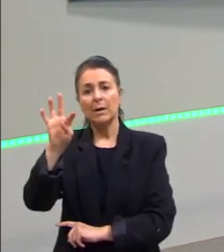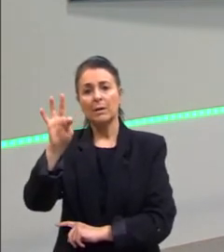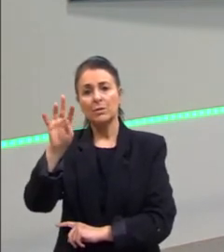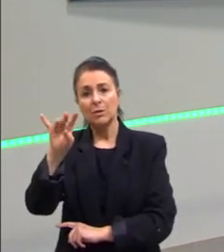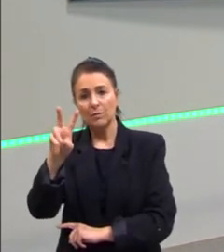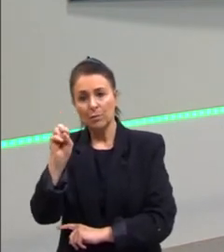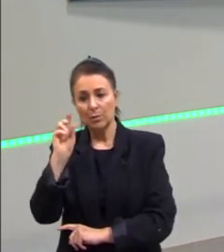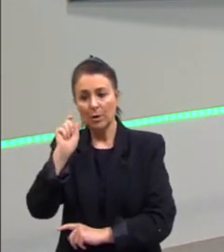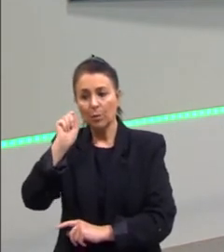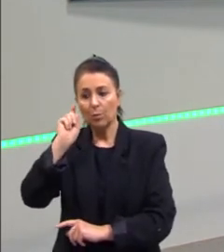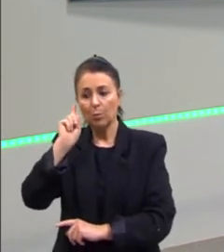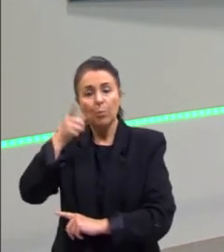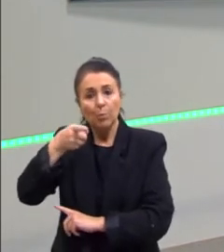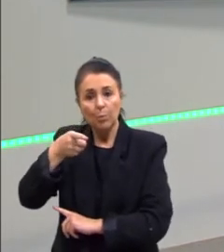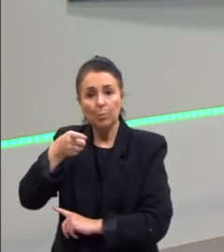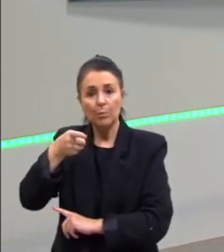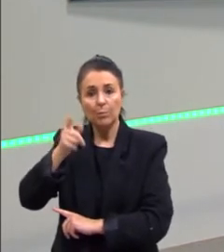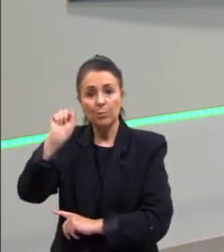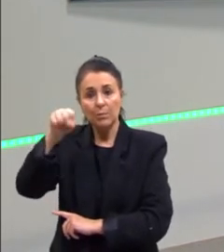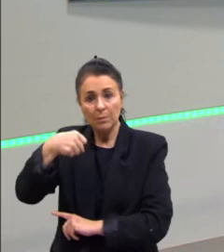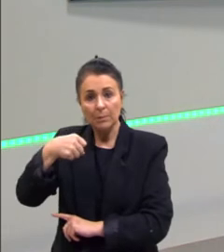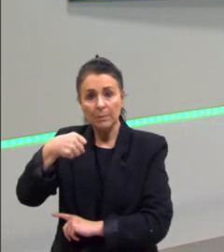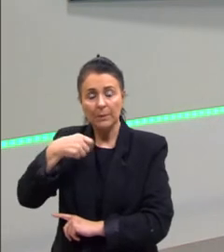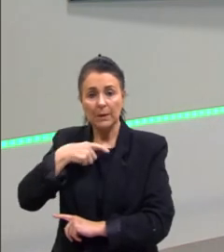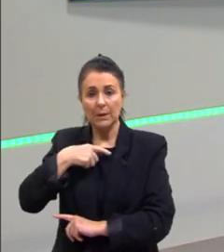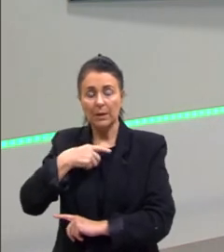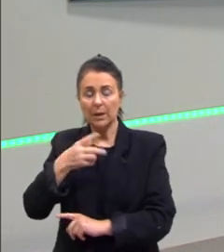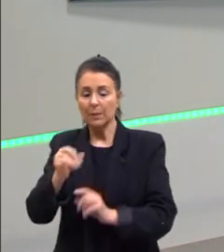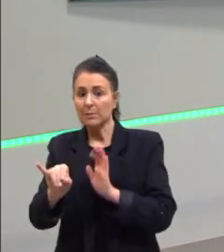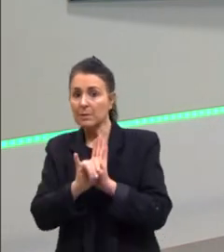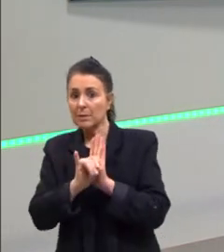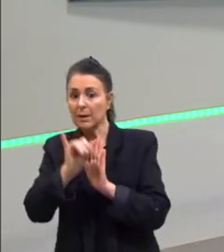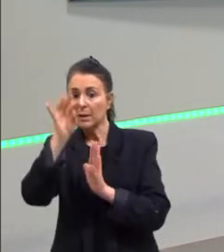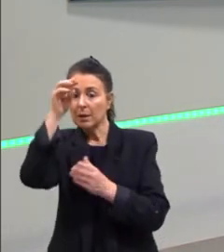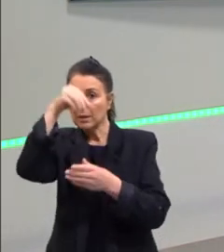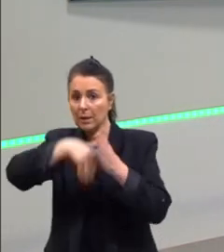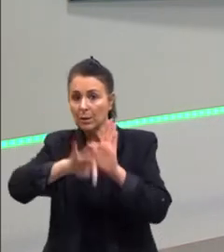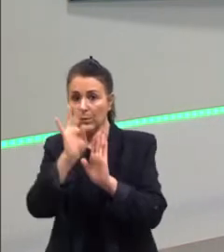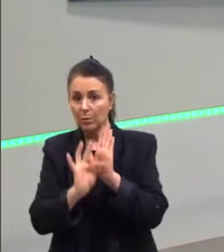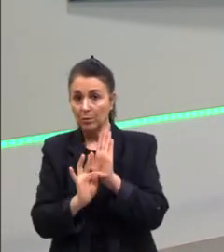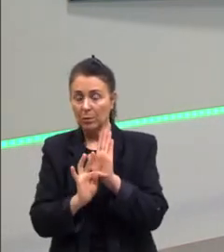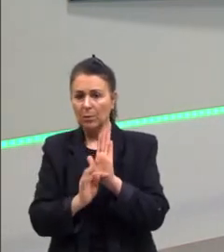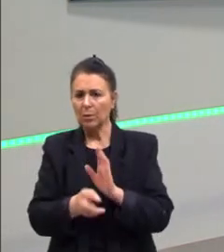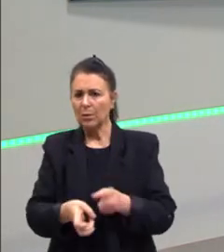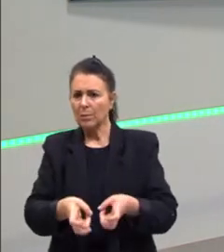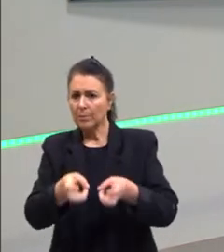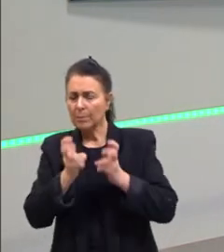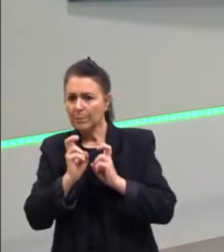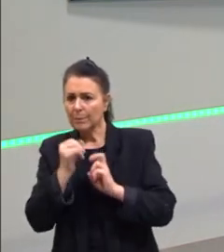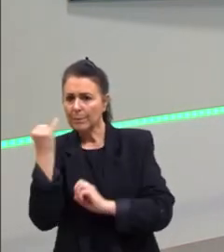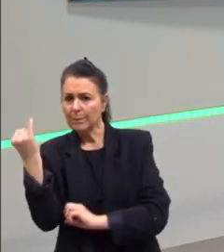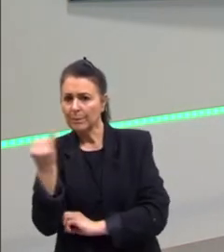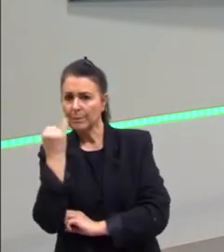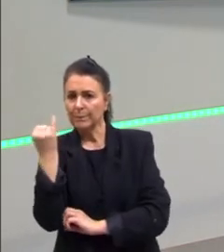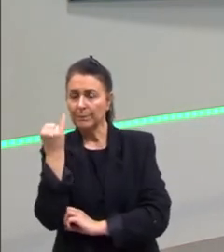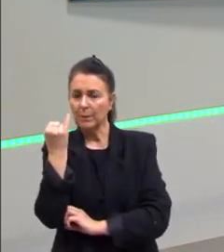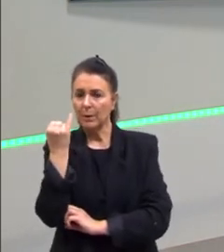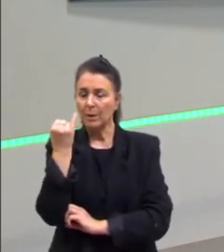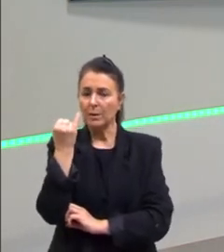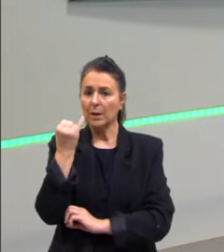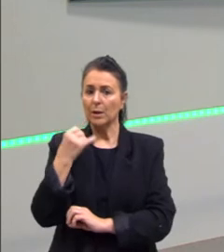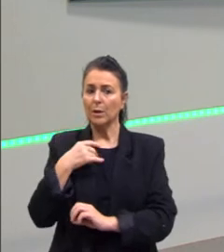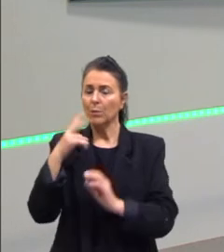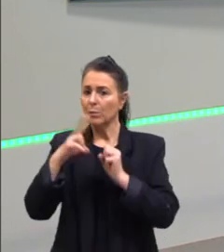esse imperativo dentro de um texto. E também perceber a importância que o imperativo tem,